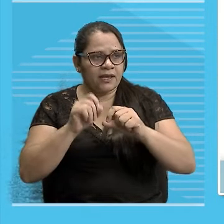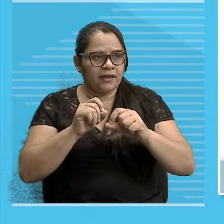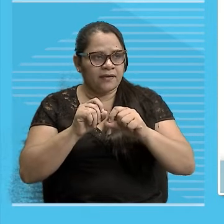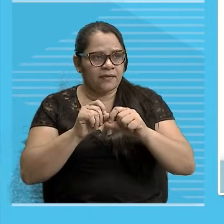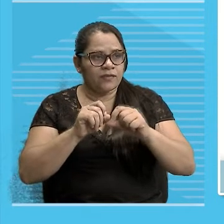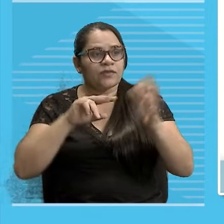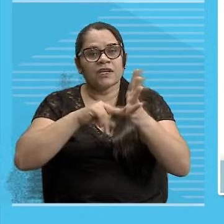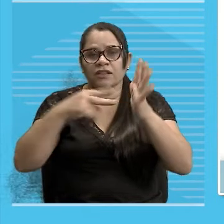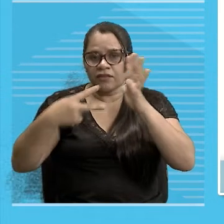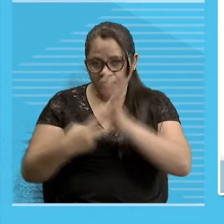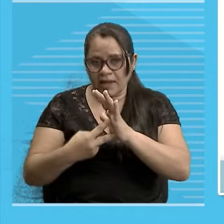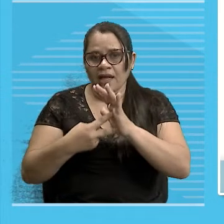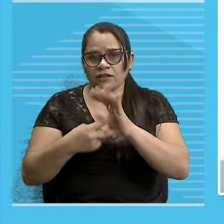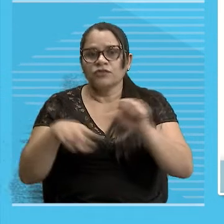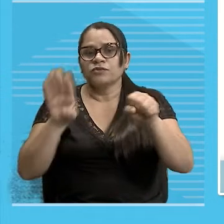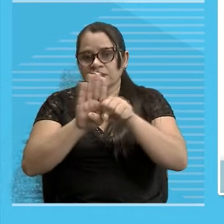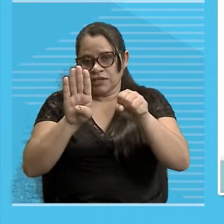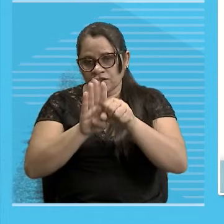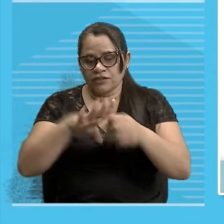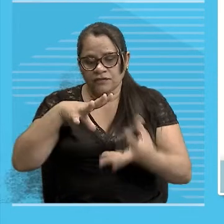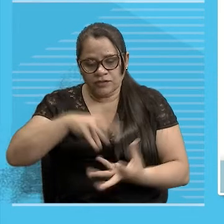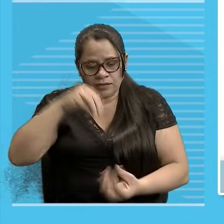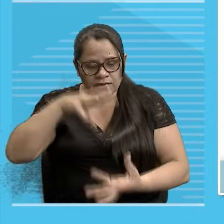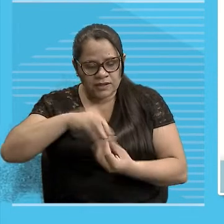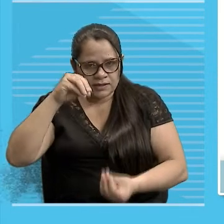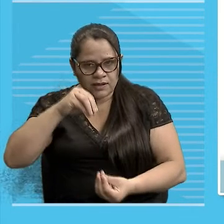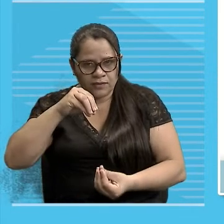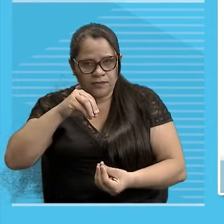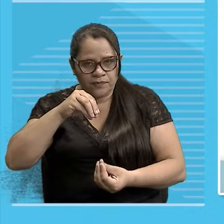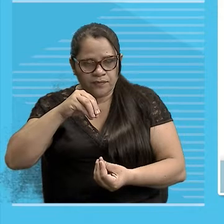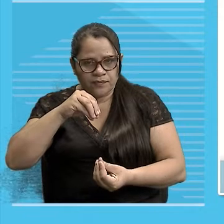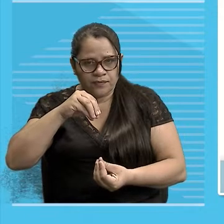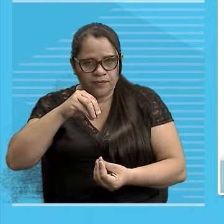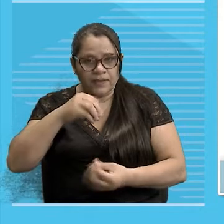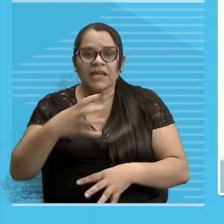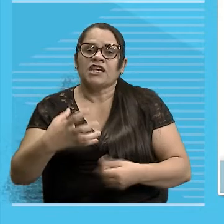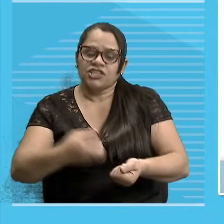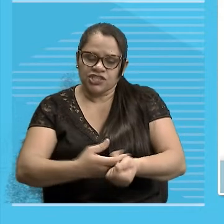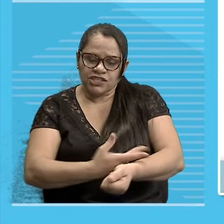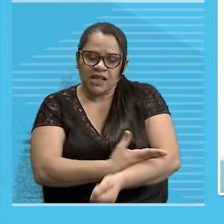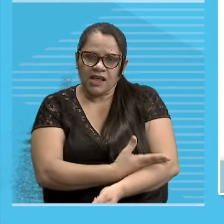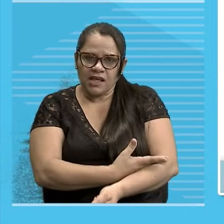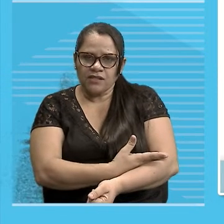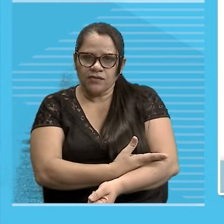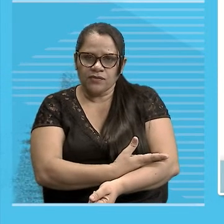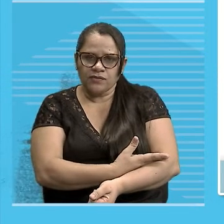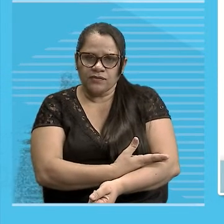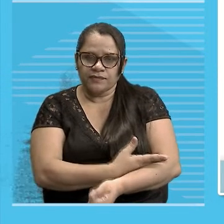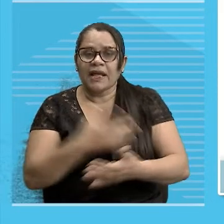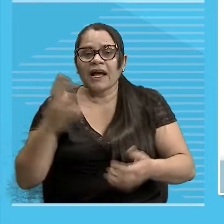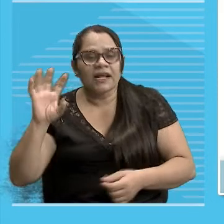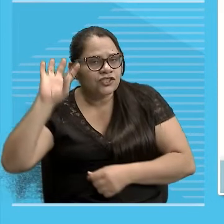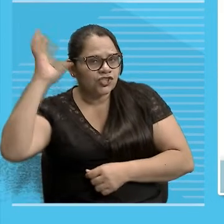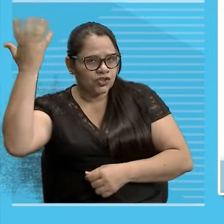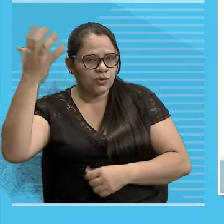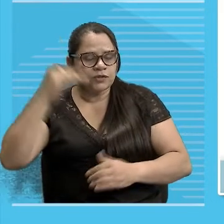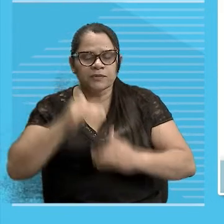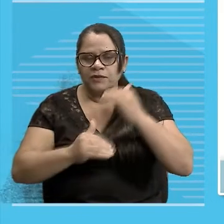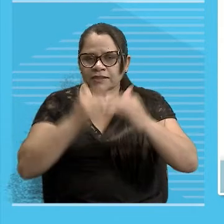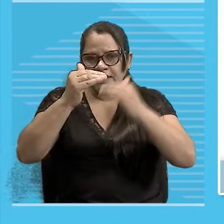substantivos Abstrato Trazem Estados Qualidades Tá Ações Processos